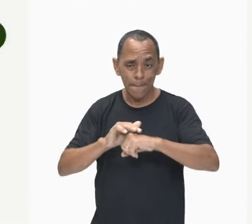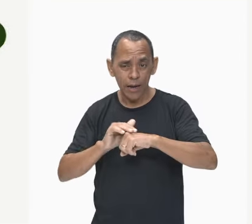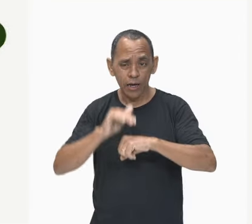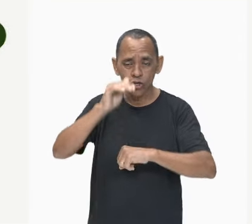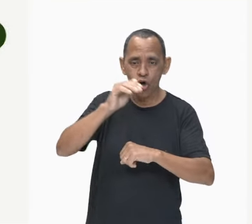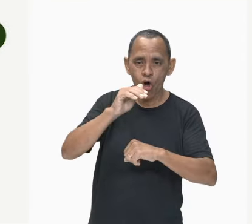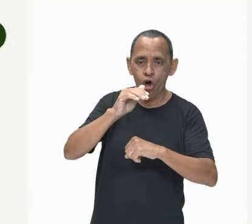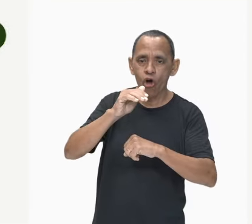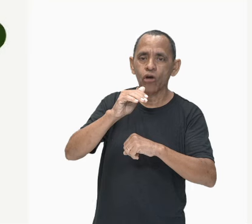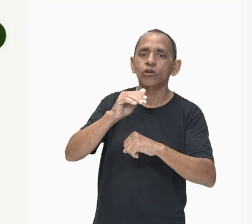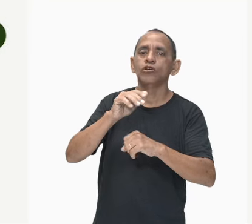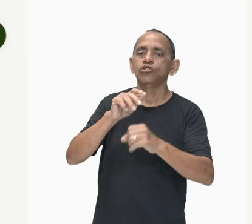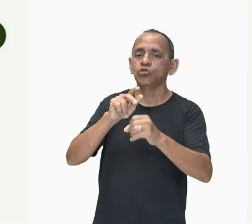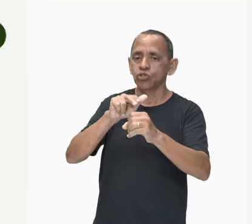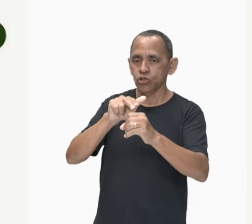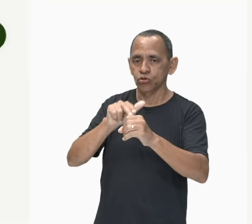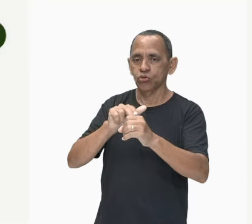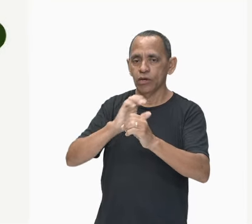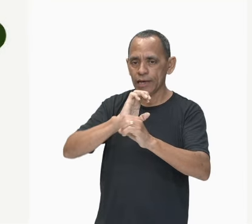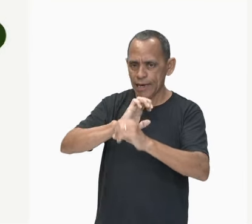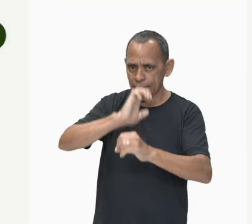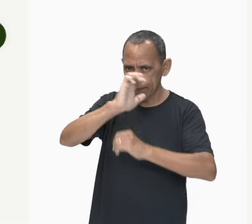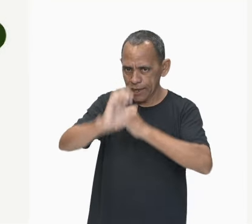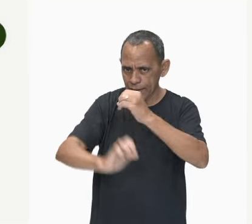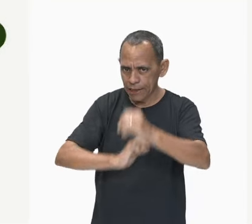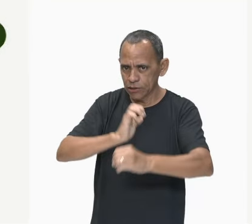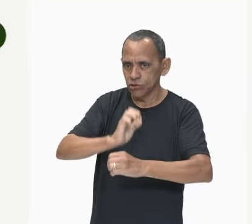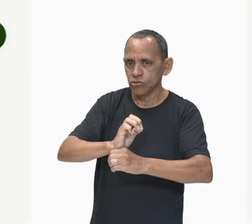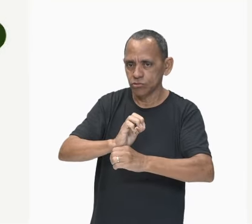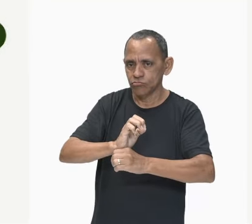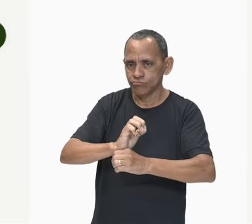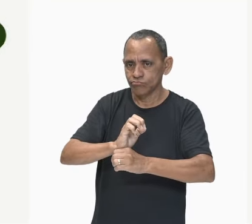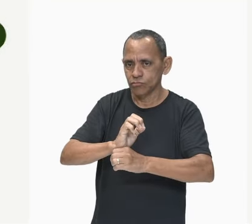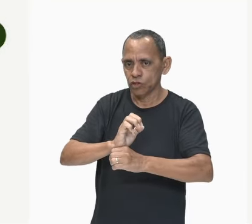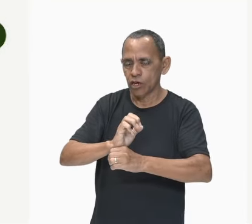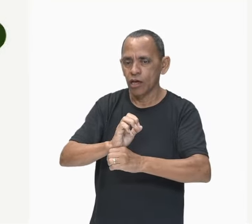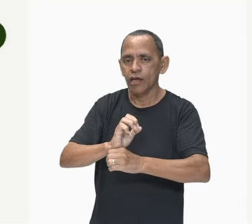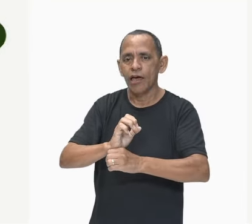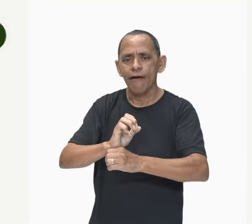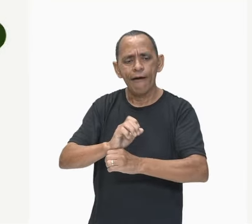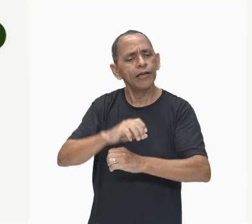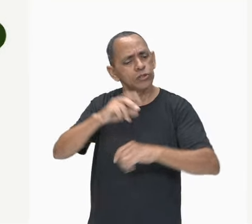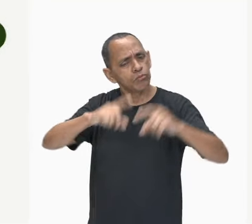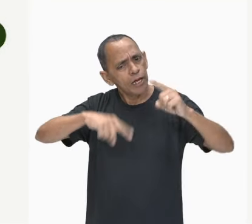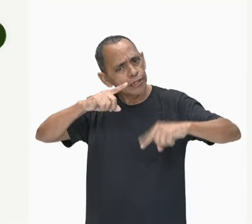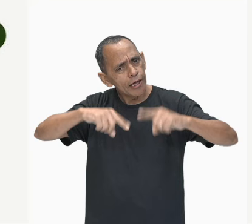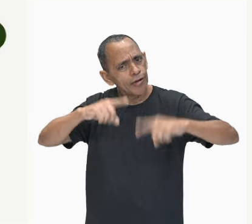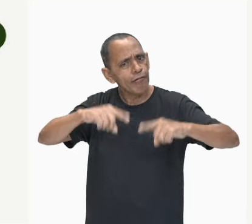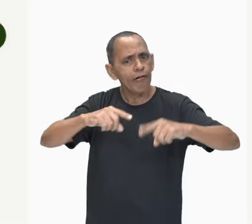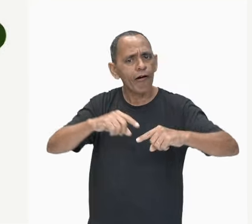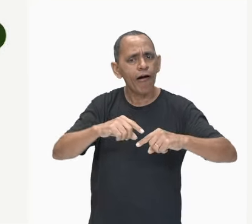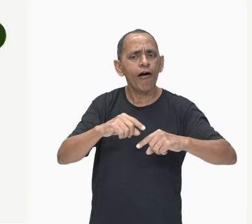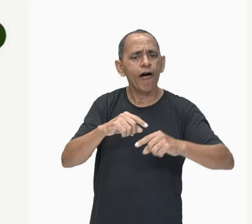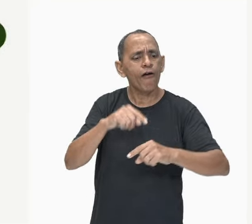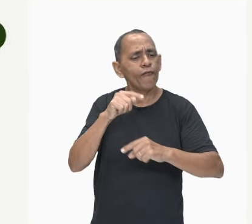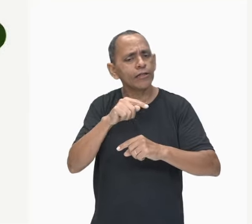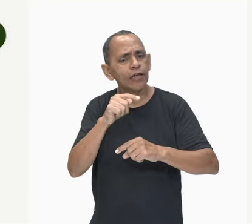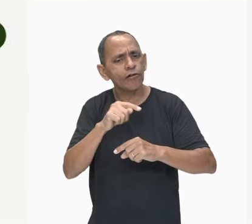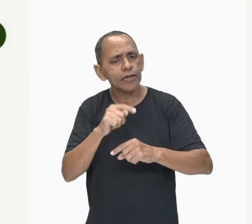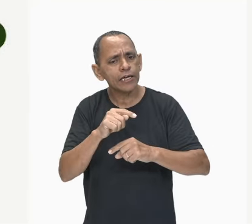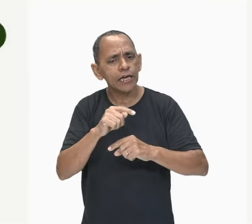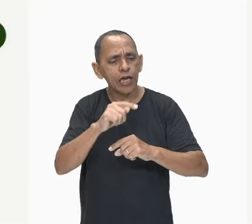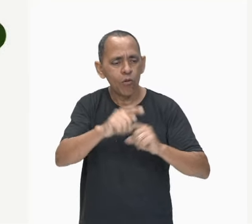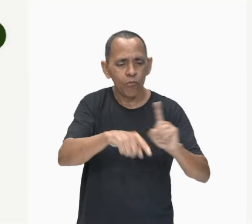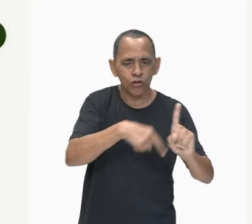vai dizer o seguinte, que possui mais prótons que elétrons. Não esquecendo que nós vamos fazer a